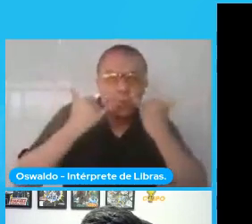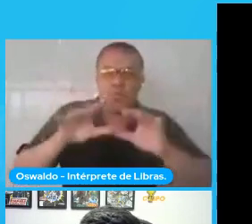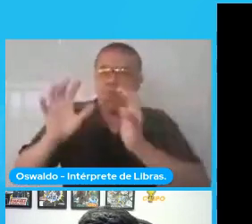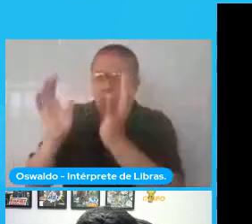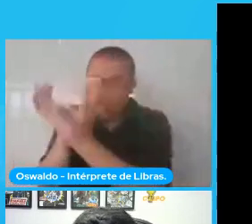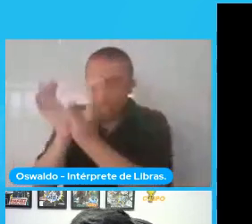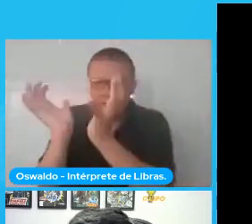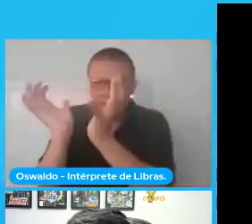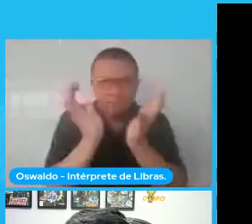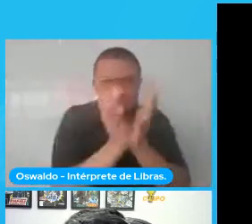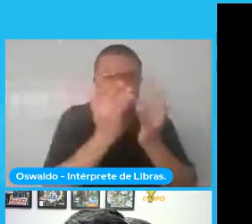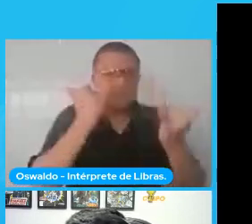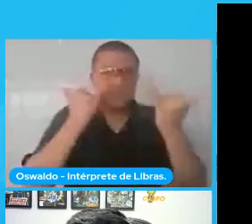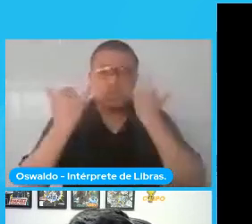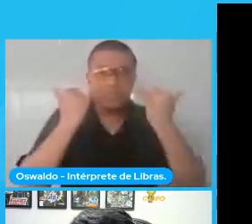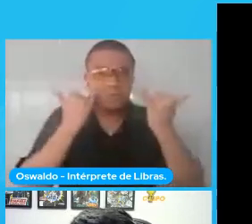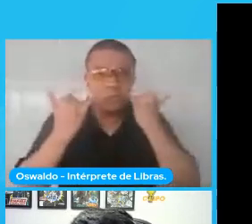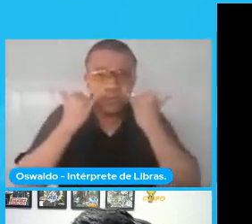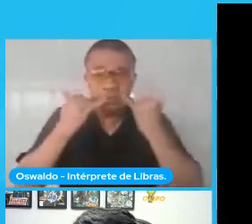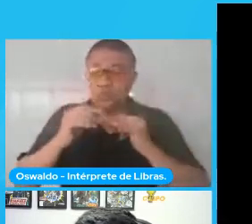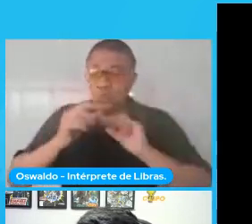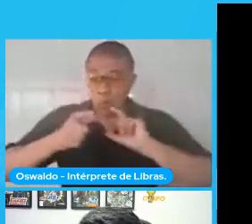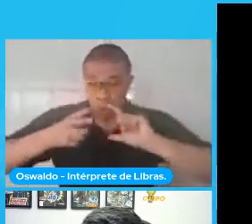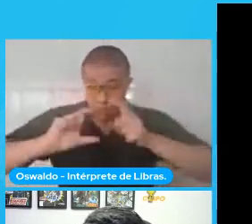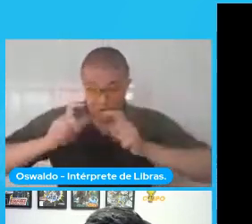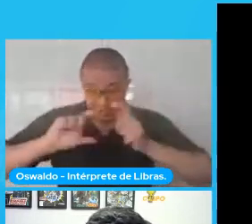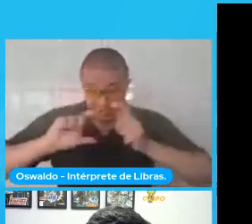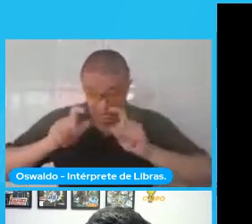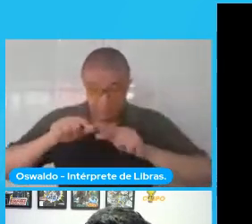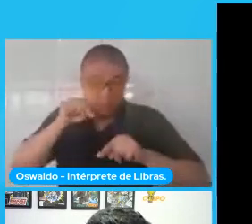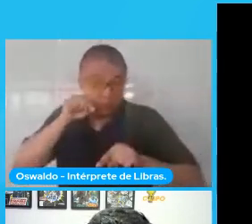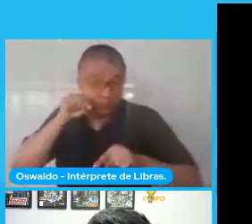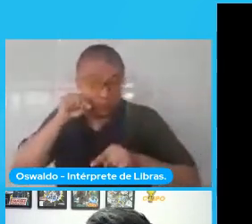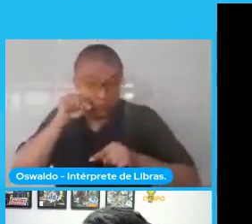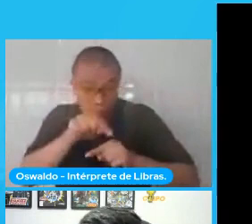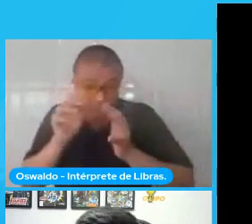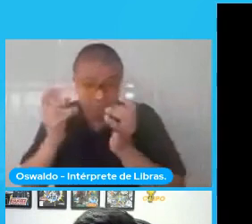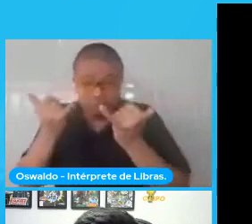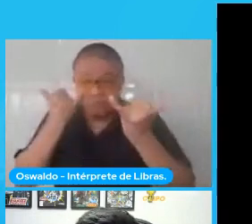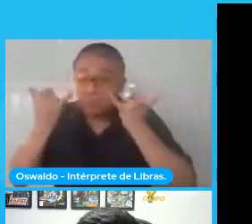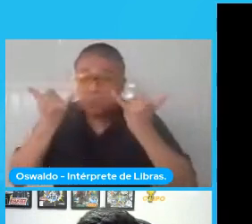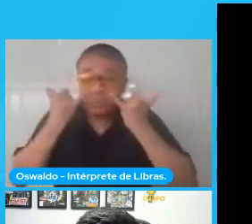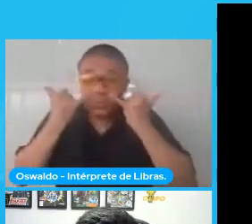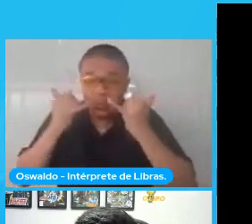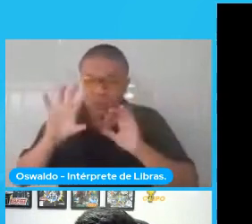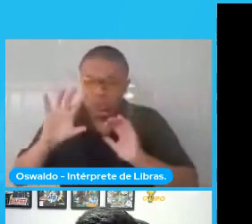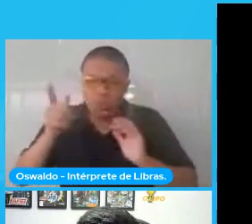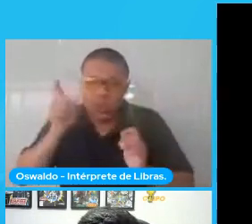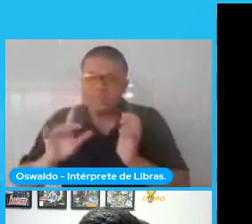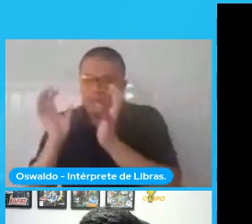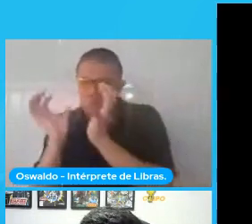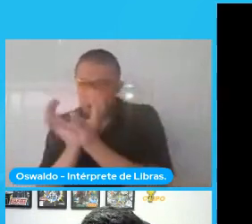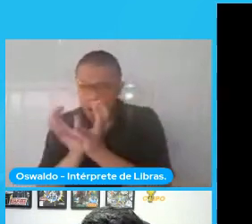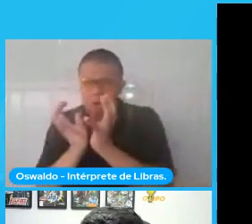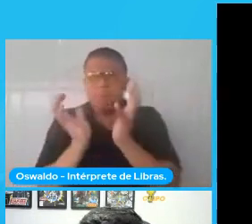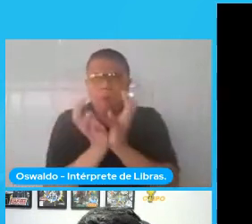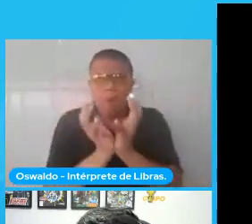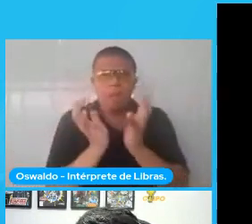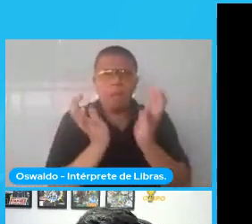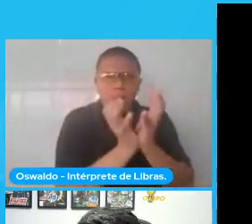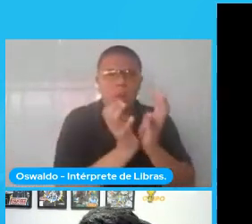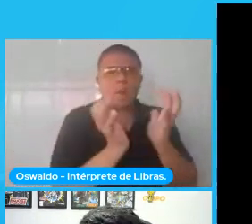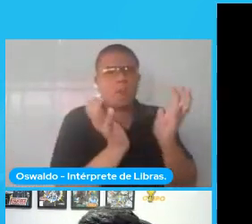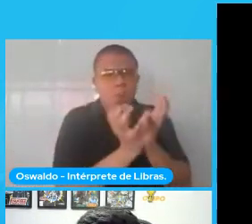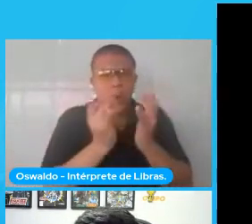em vez de eu fazer um processamento em cima de todos os meus dados, eu consigo categorizar algumas coisas ali, agrupar alguns